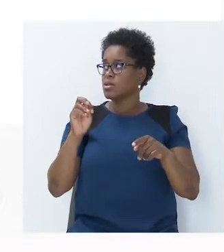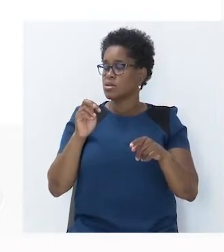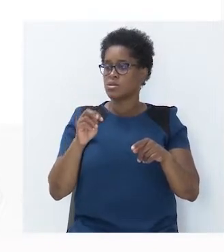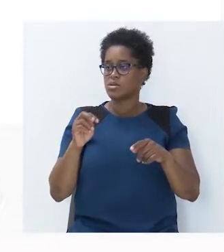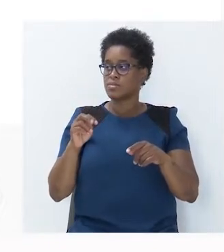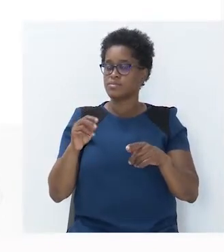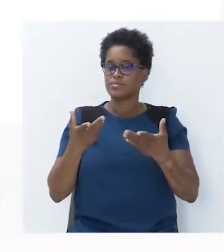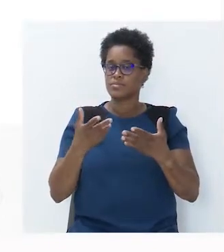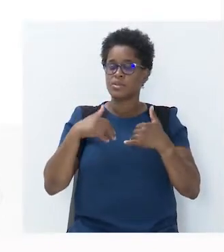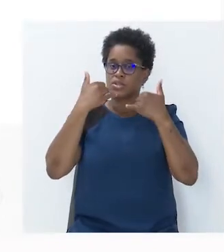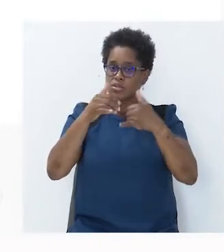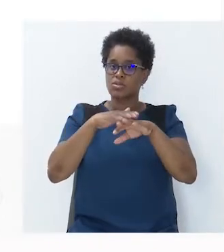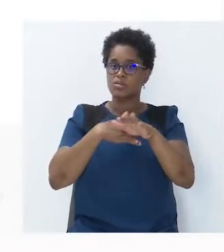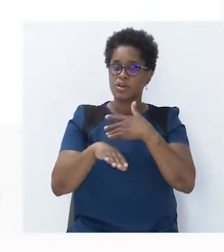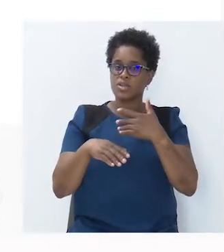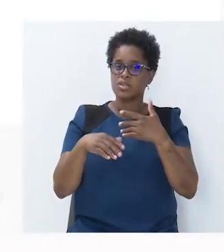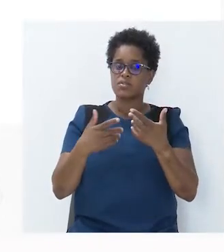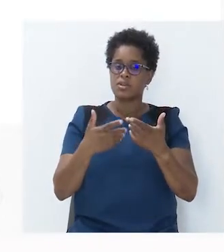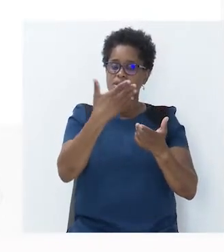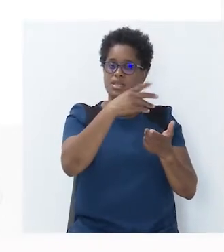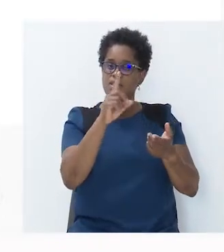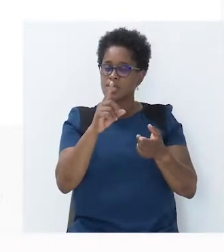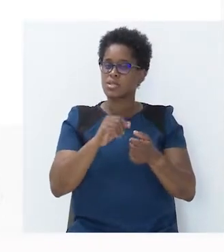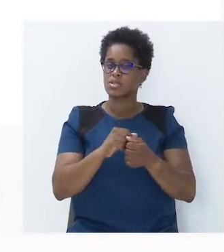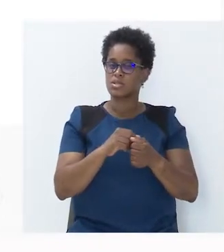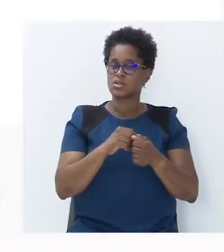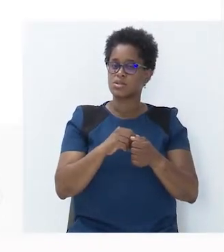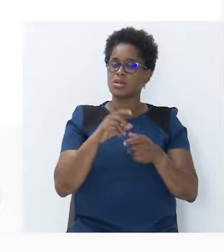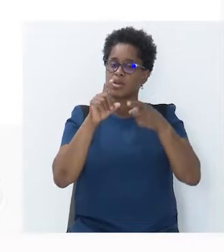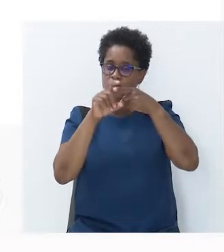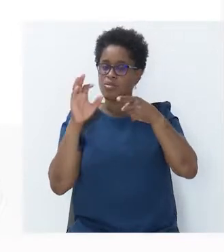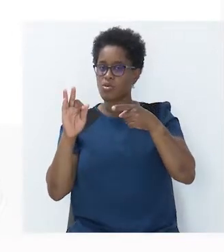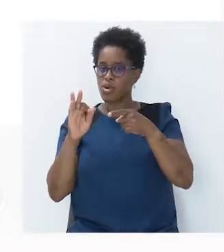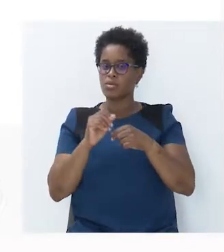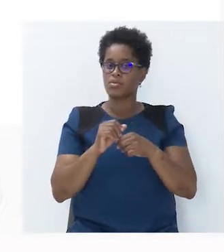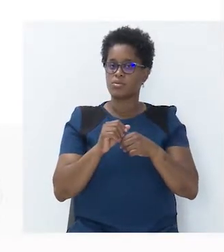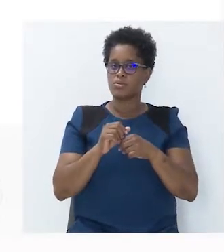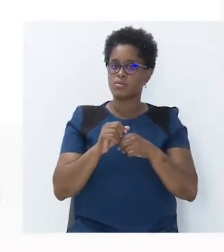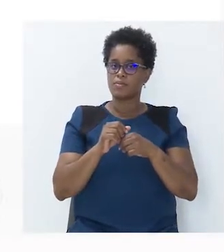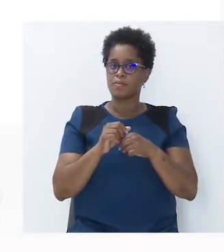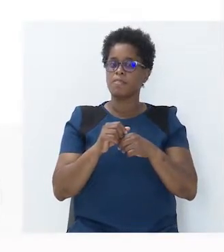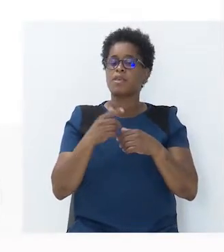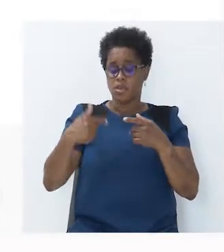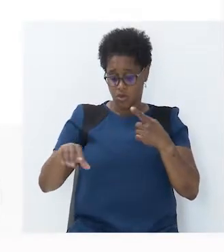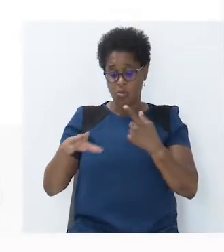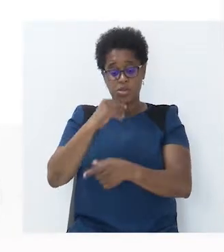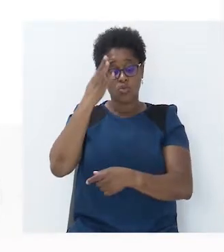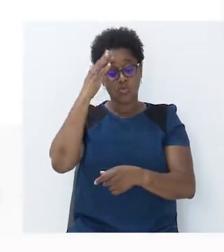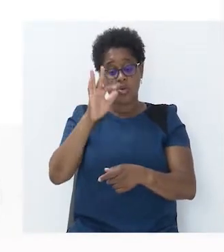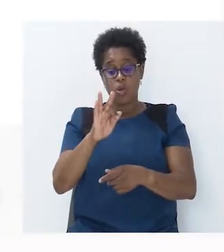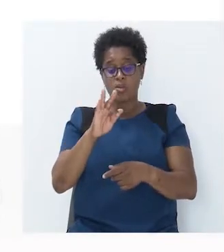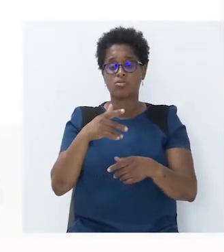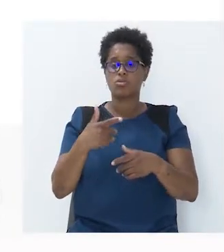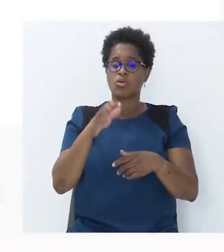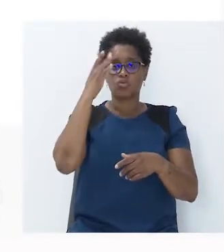a divisão de 16 por 4, eu irei obter o número 4. Então, a